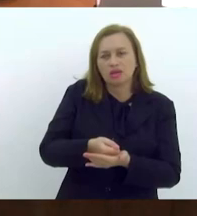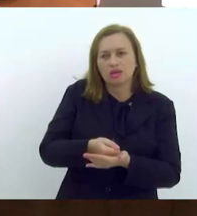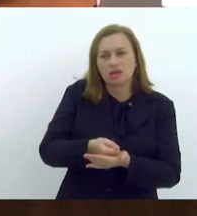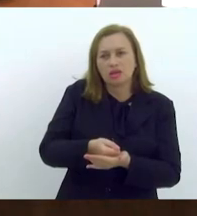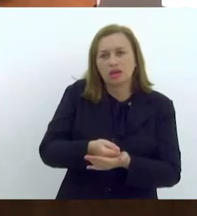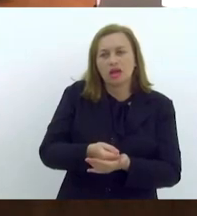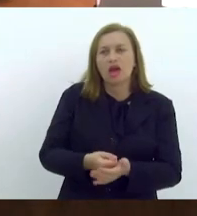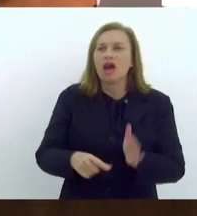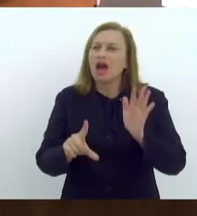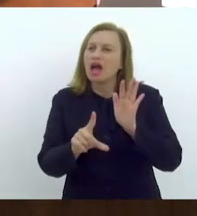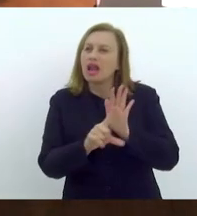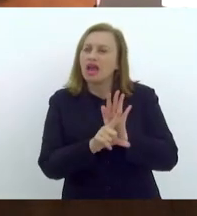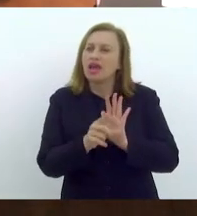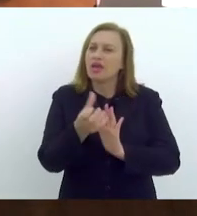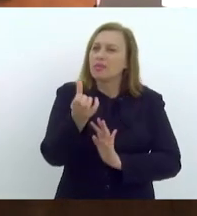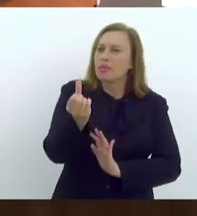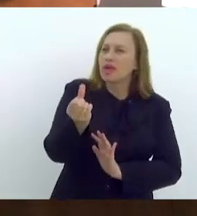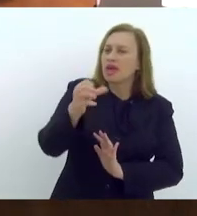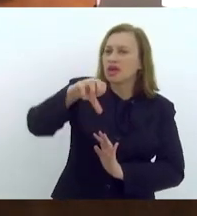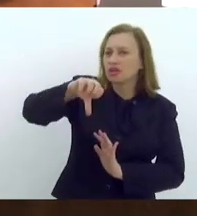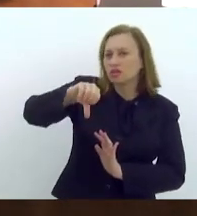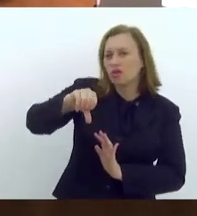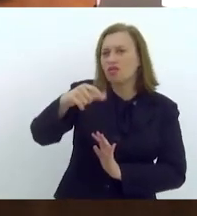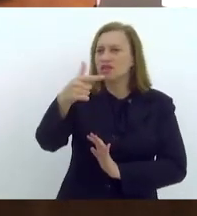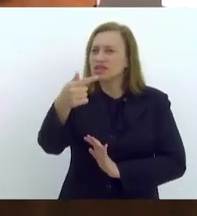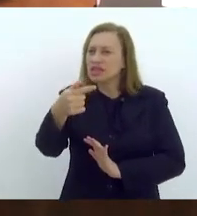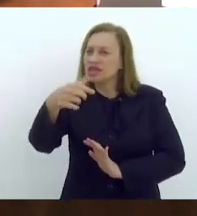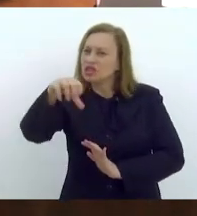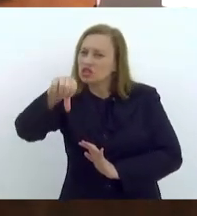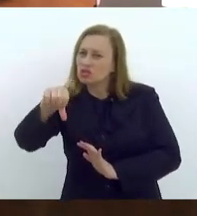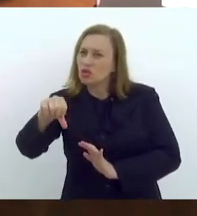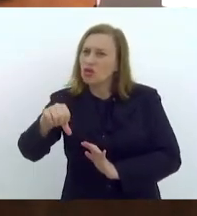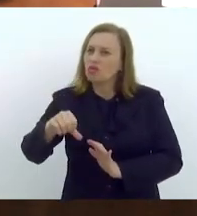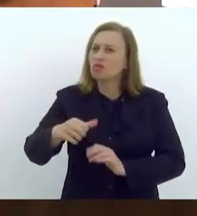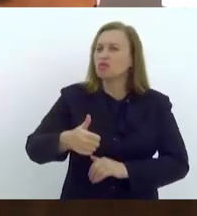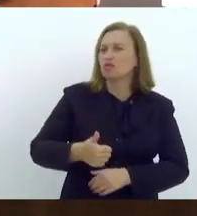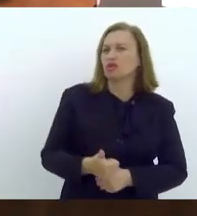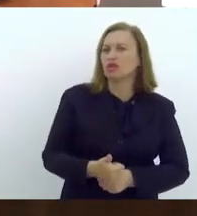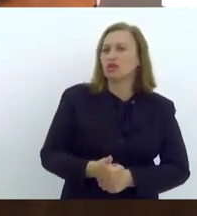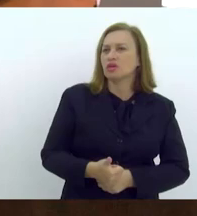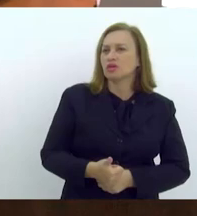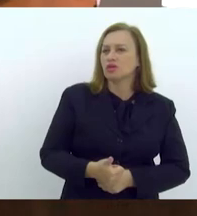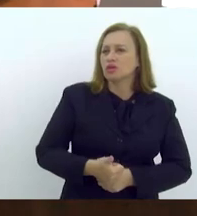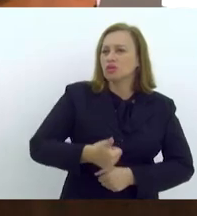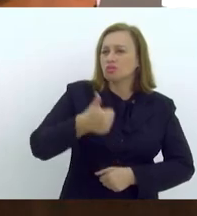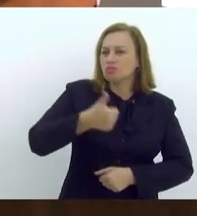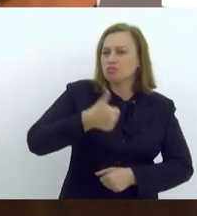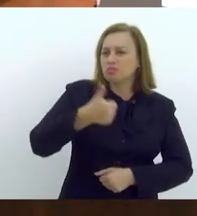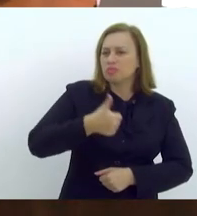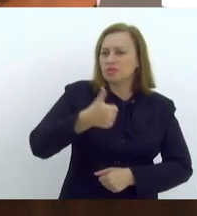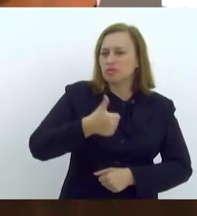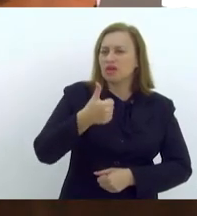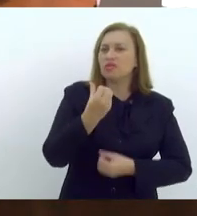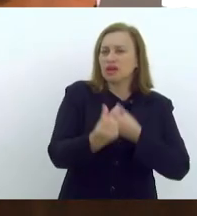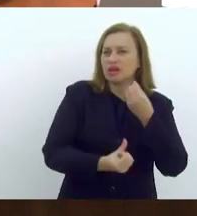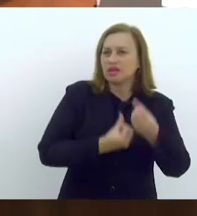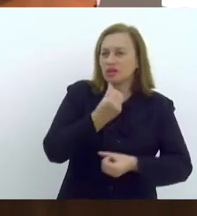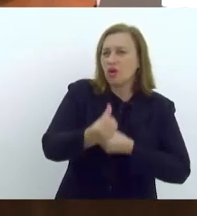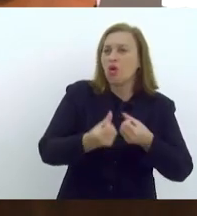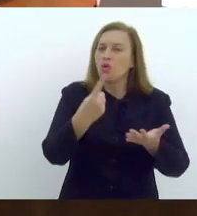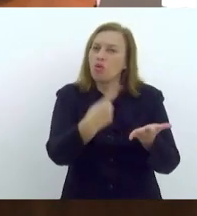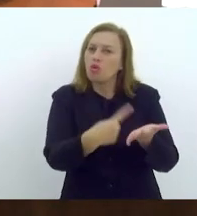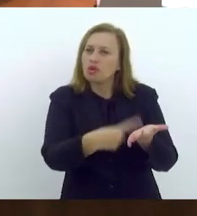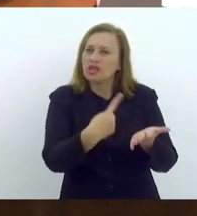lei 6979, que no final do primeiro semestre ficou combinado na reunião dos líderes,